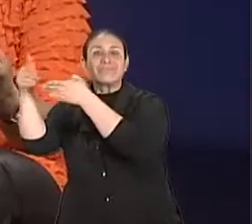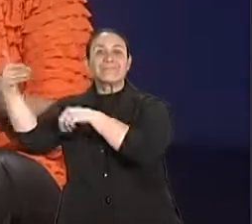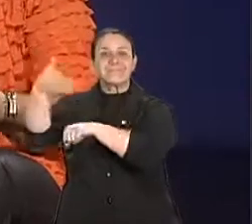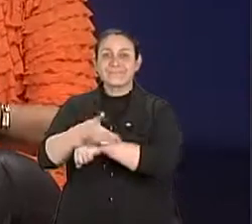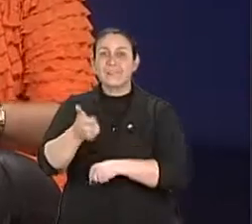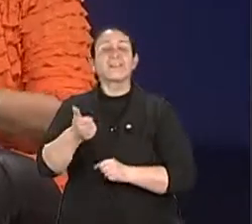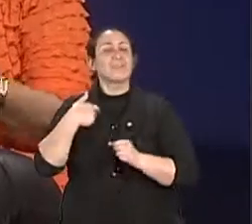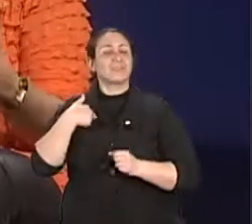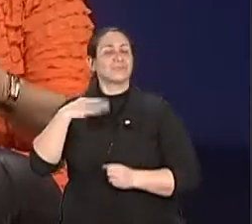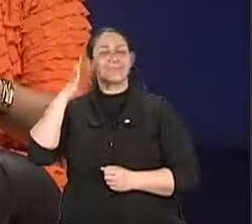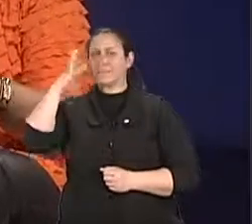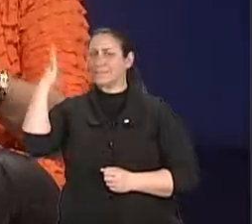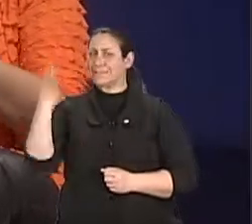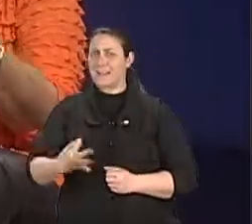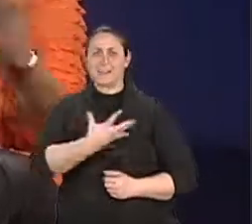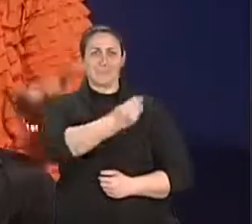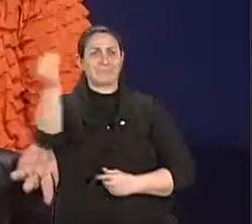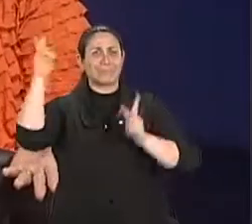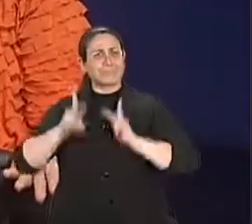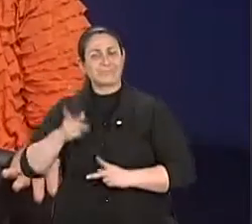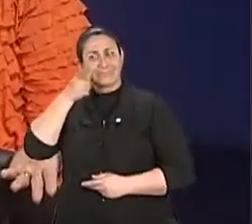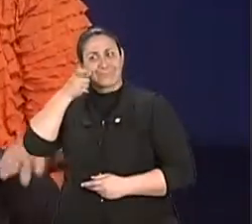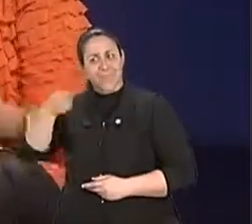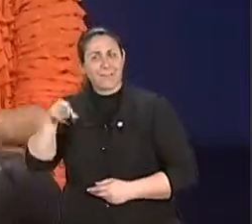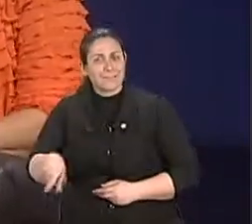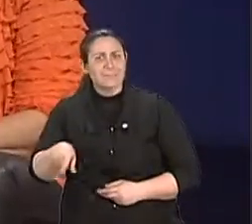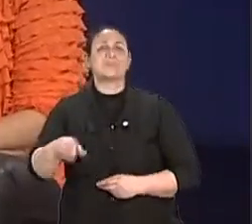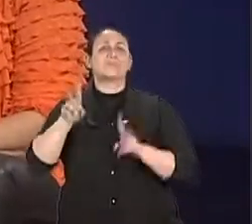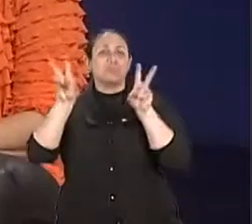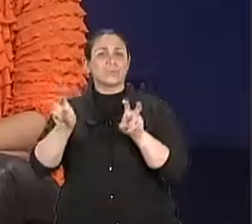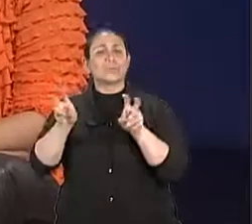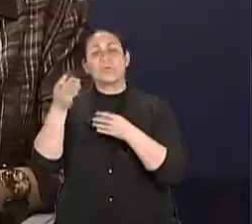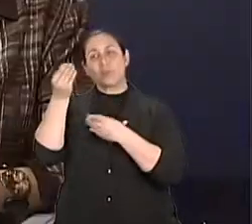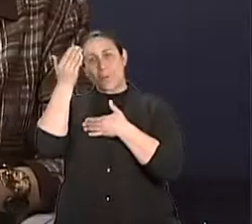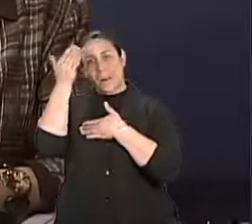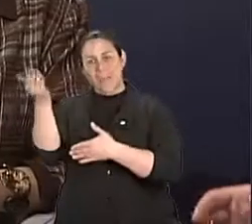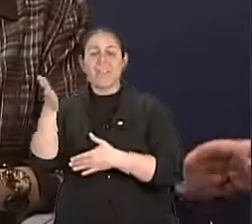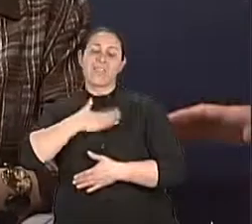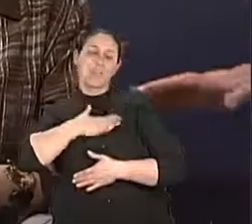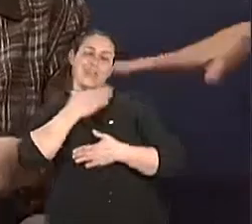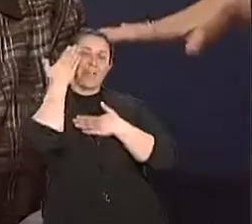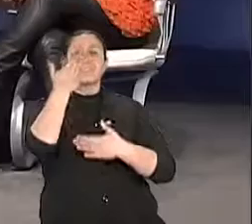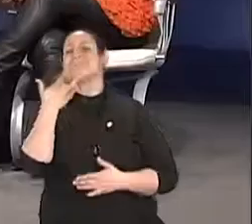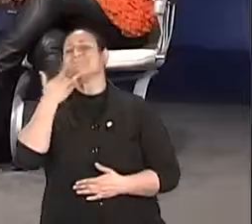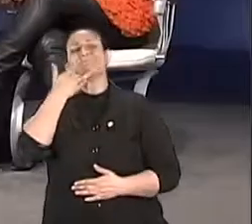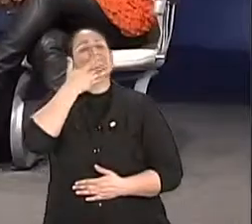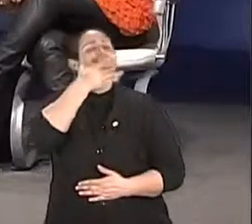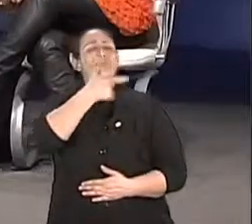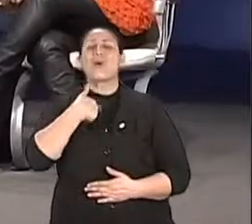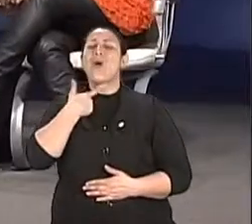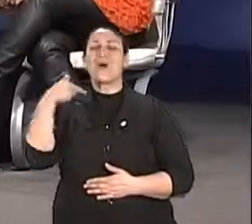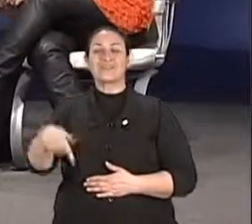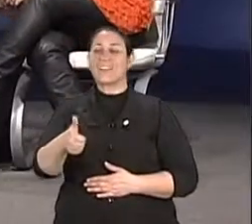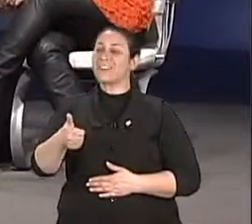A gente tem certeza que ajudamos, nós temos certeza que ajudamos muitas pessoas. Então, muito obrigada. Eu agradeço. Obrigada mesmo. Foi uma delícia estar aqui. Vão terminar